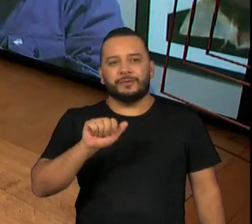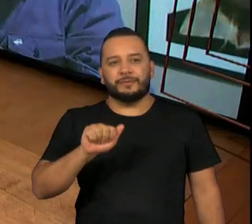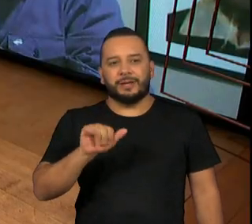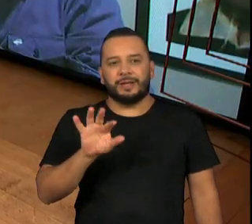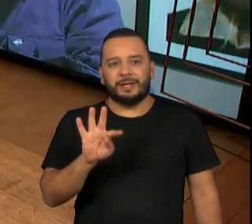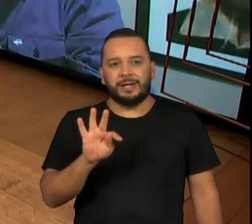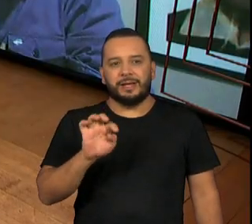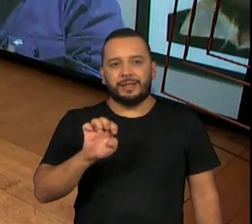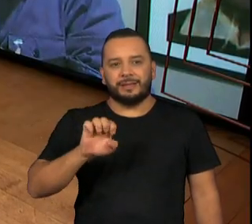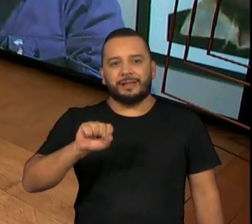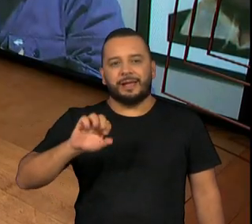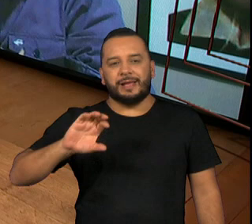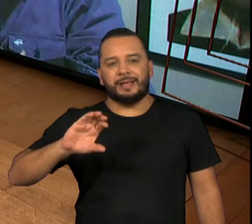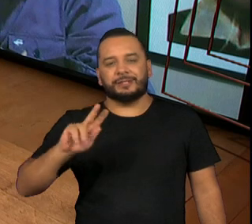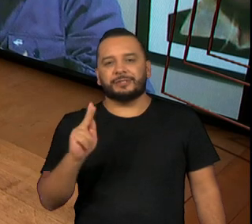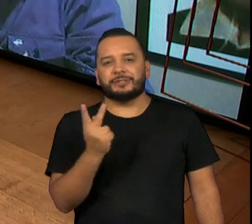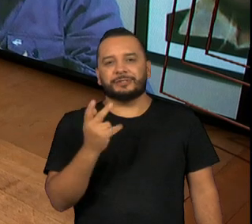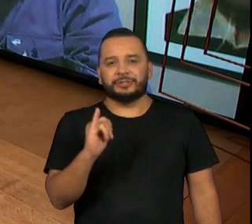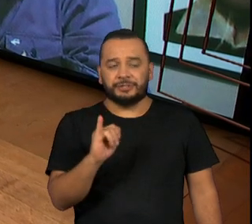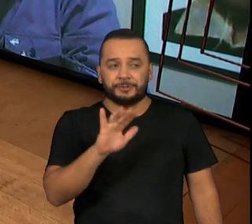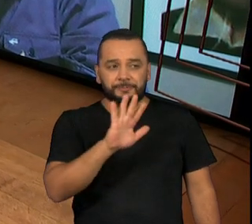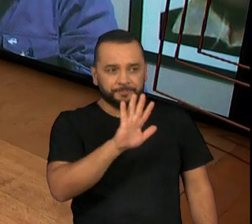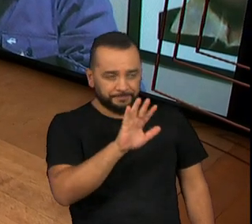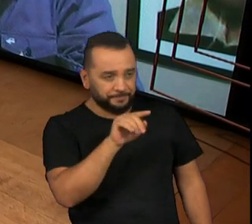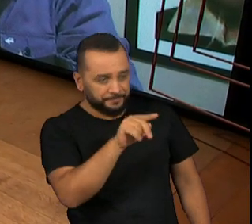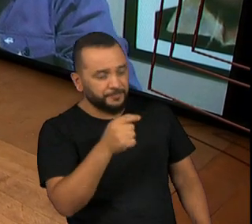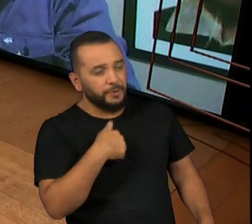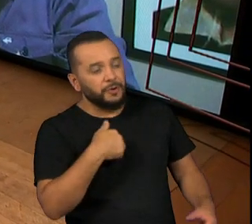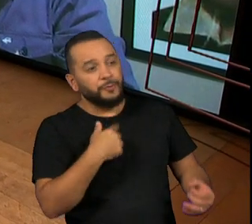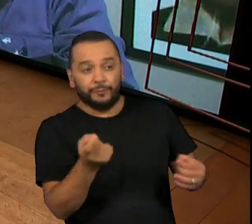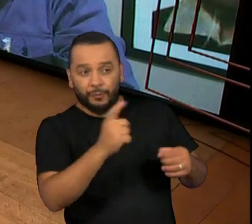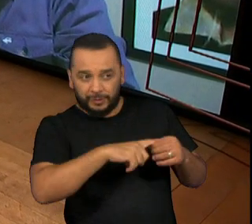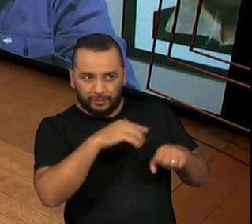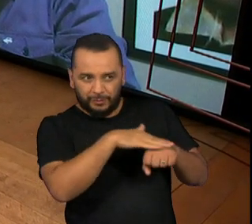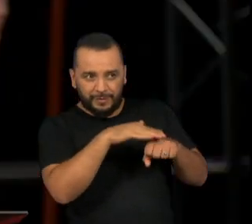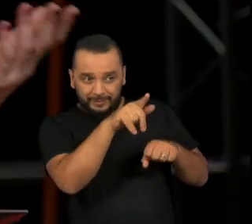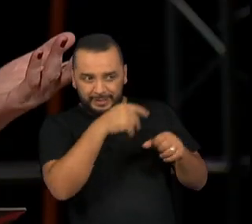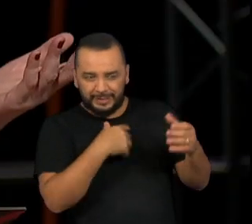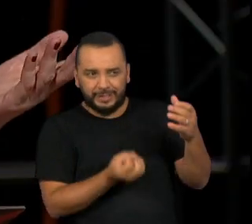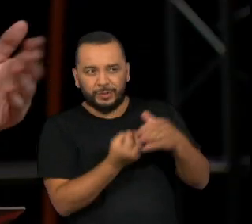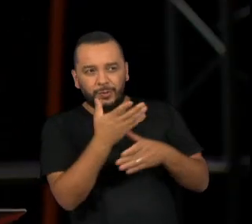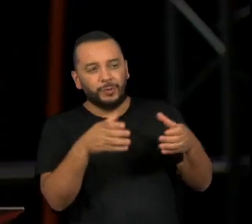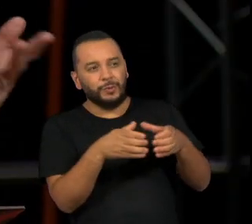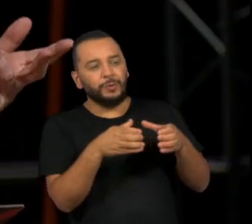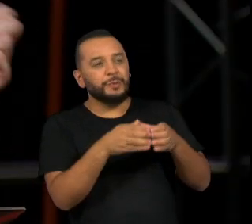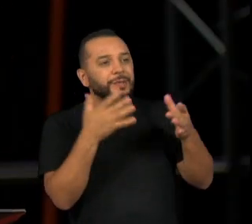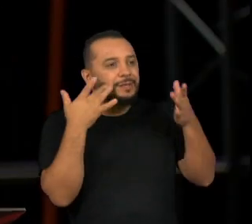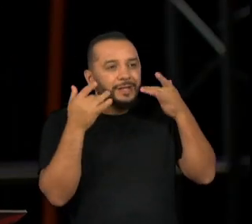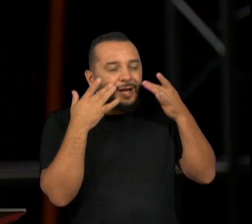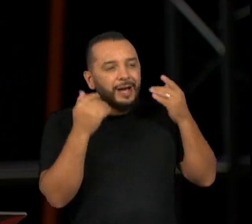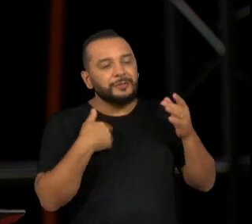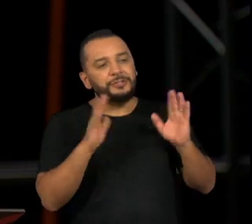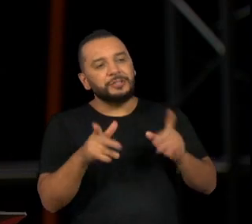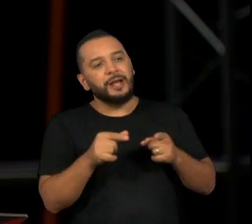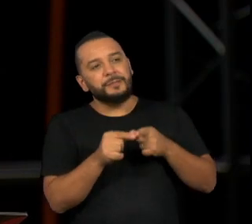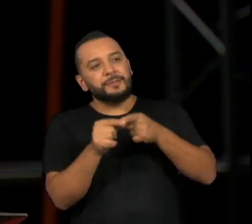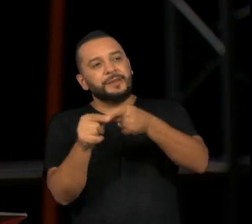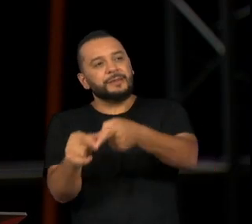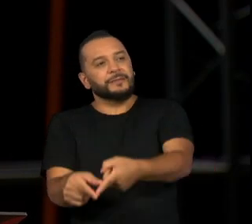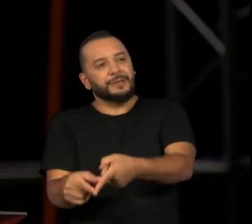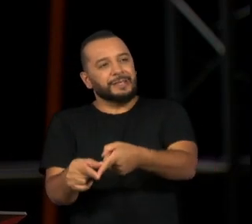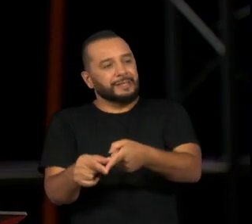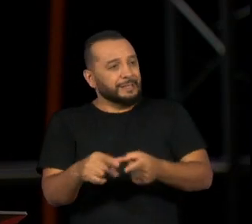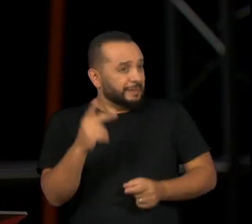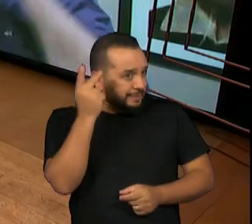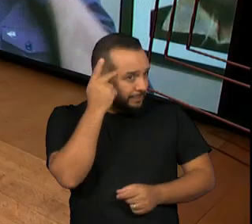você e os atores que te acompanharam tinham em mente quando vocês fundaram um teatro aí na periferia de São Paulo em meados dos anos